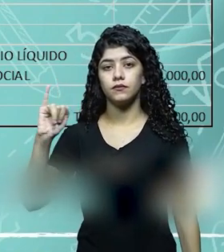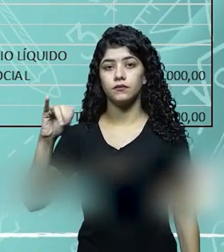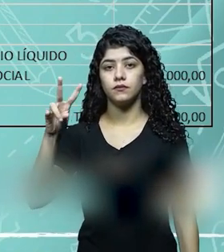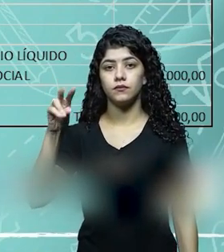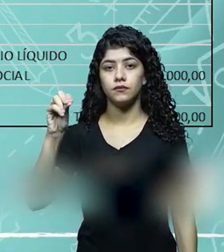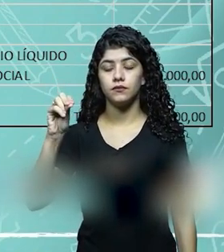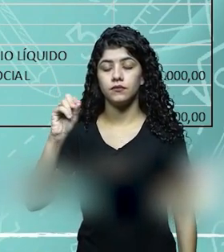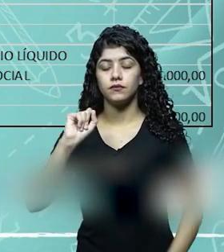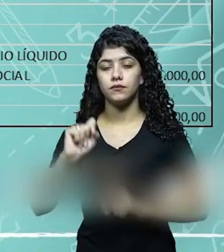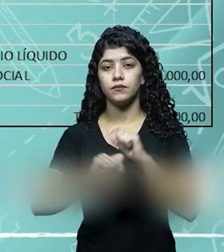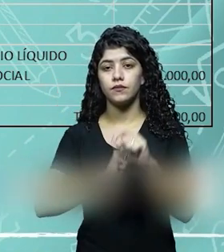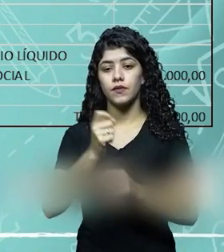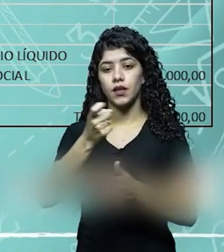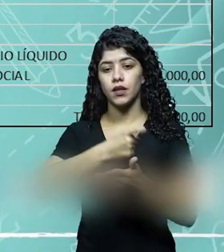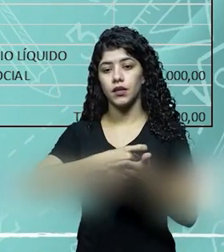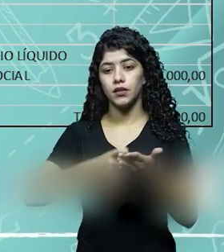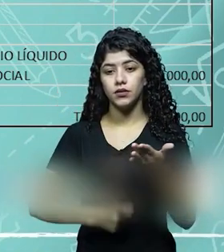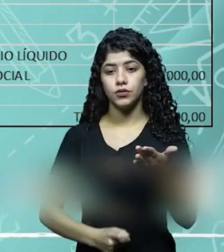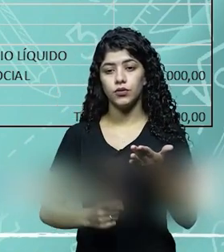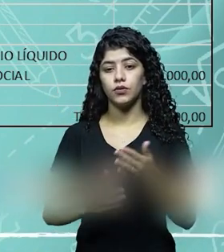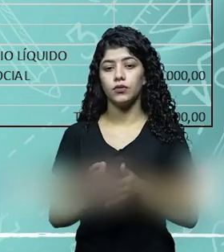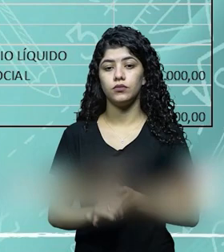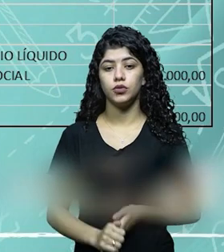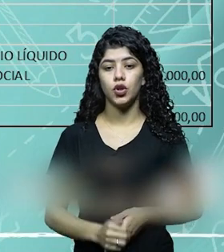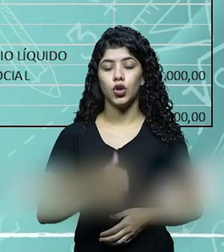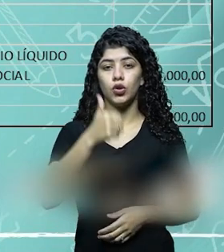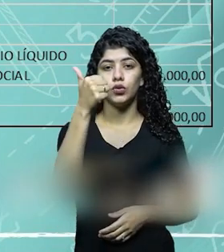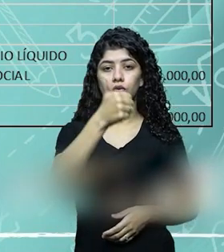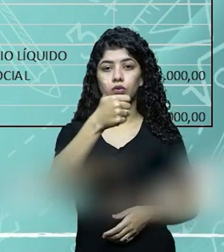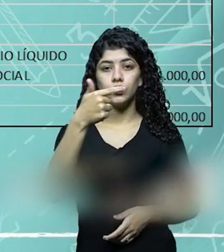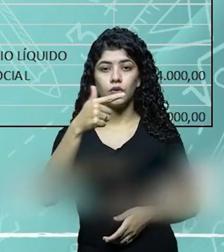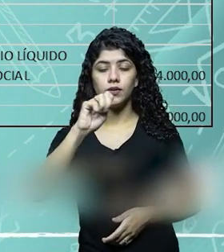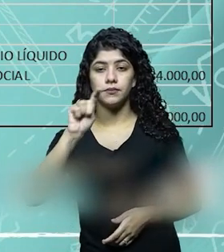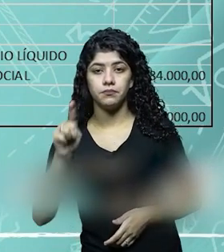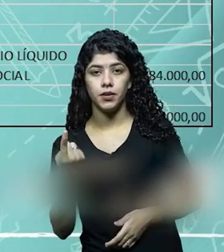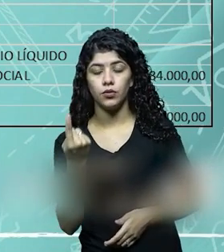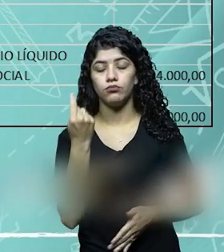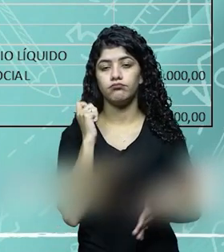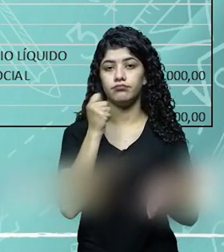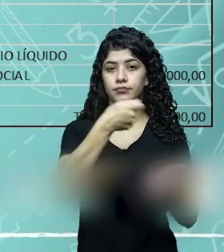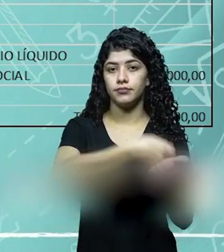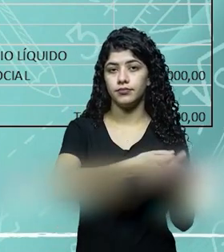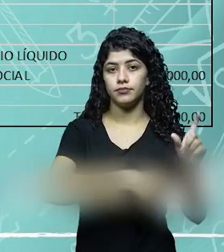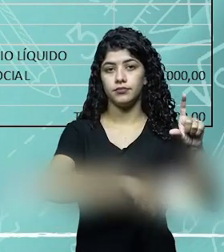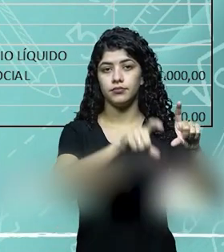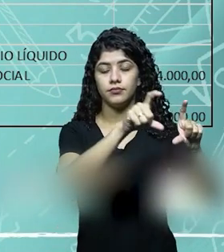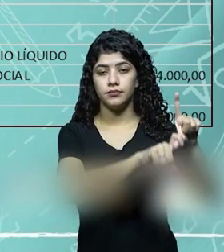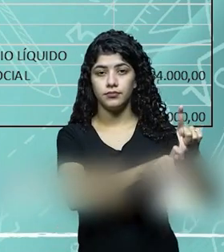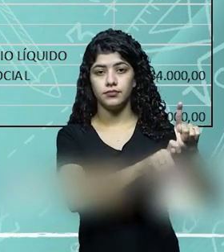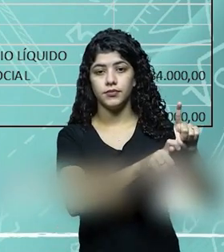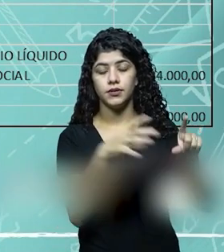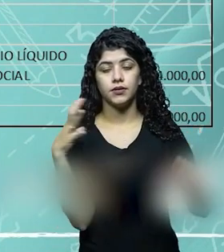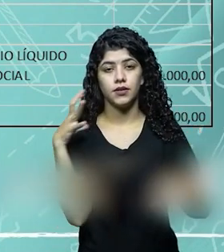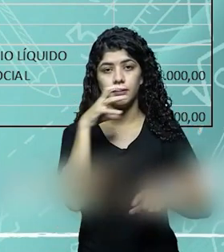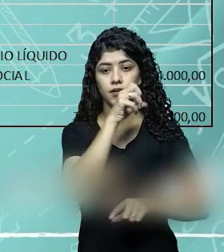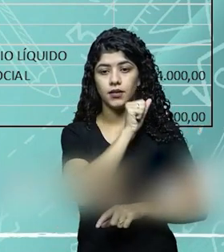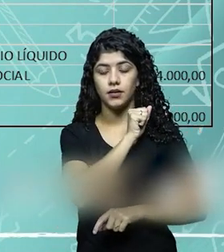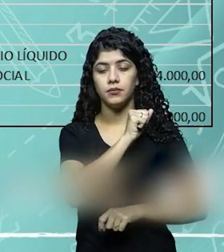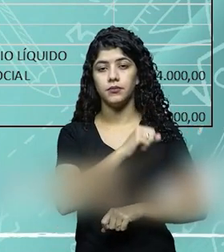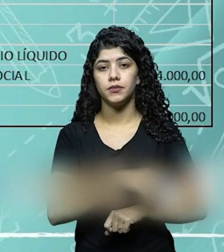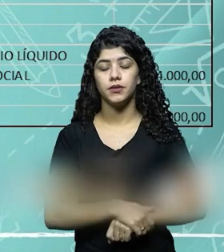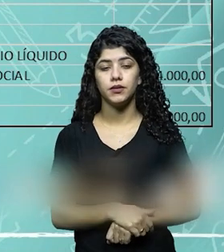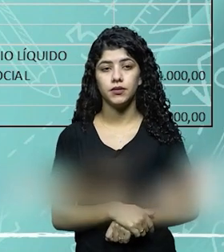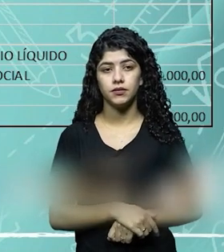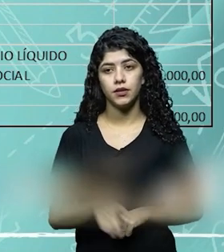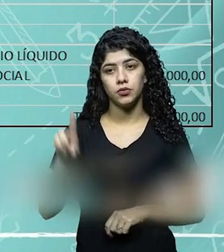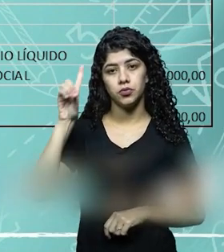ela registrou na conta caixa 12 mil, para pagamento de despesas imediatas, e despesas do